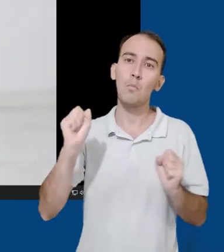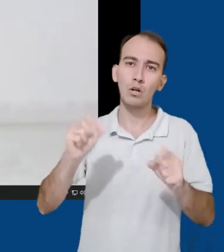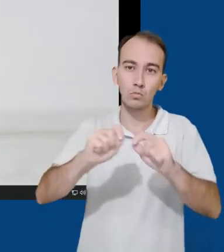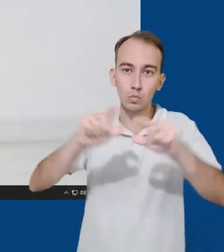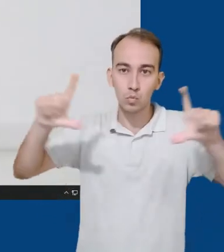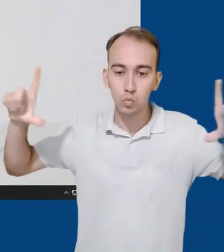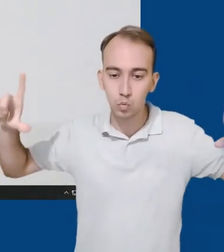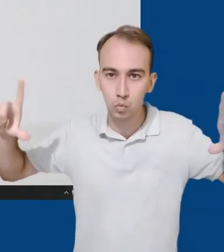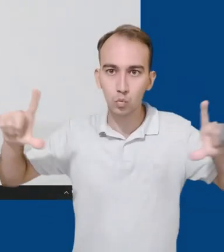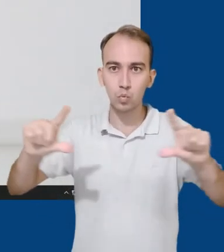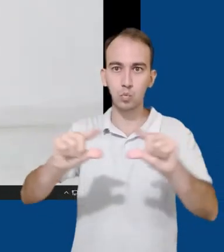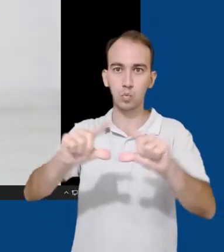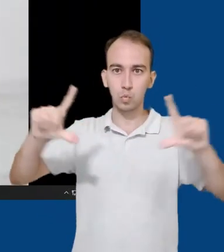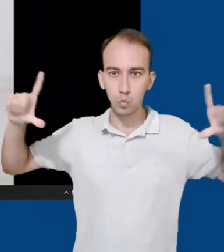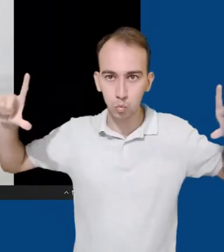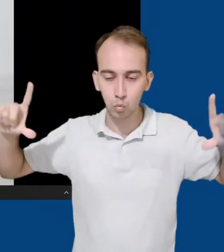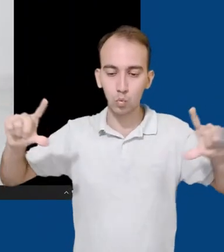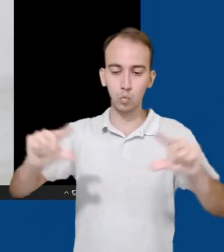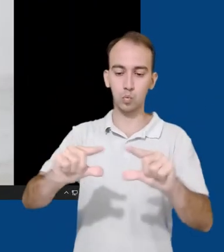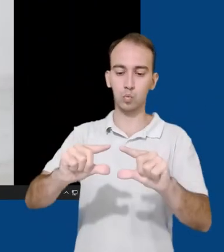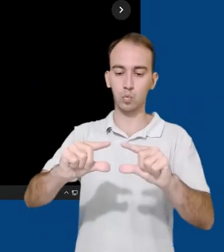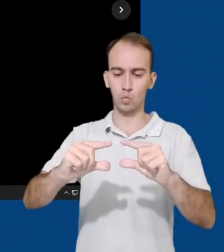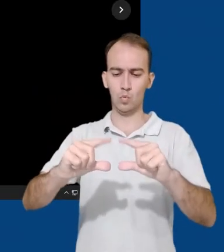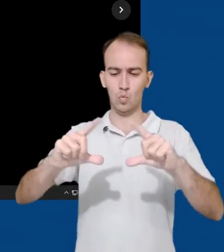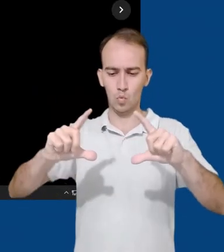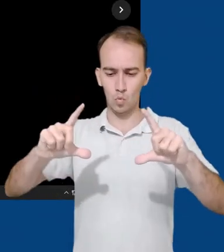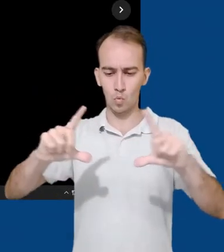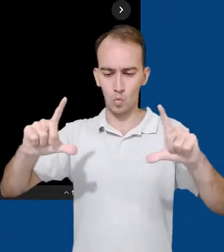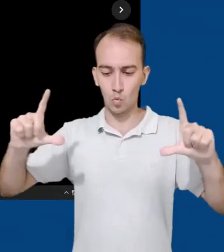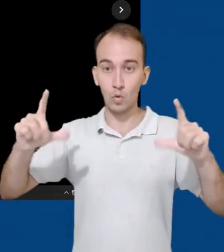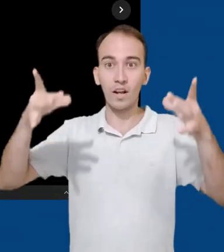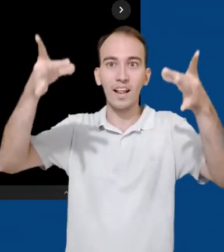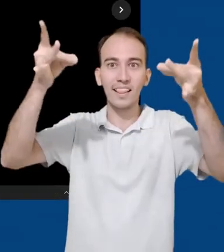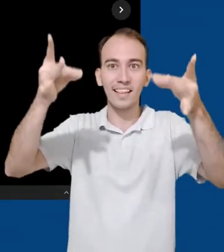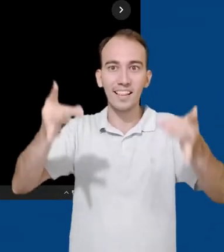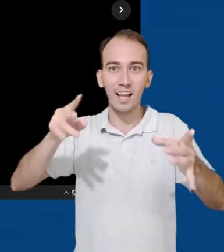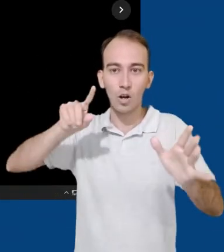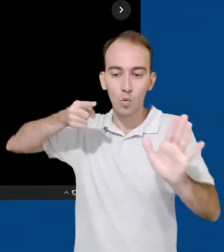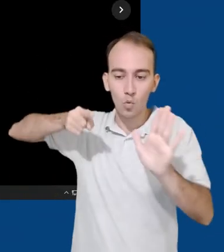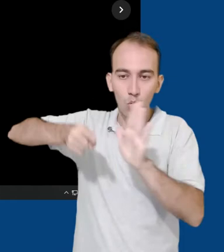é a de zoom. Podemos ampliar a foto para visualizar os seus detalhes.